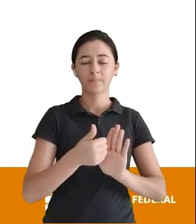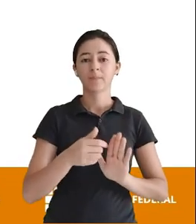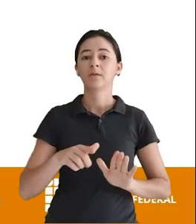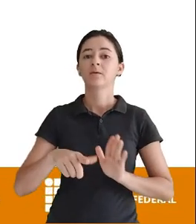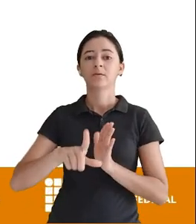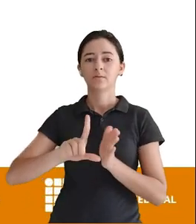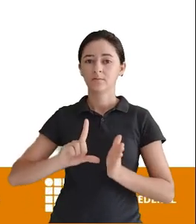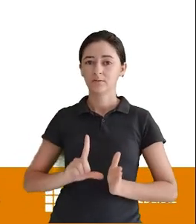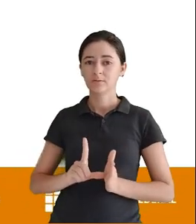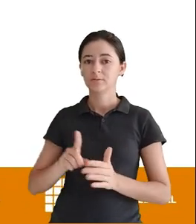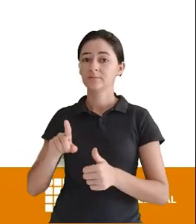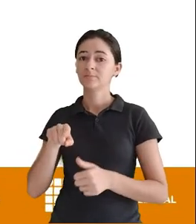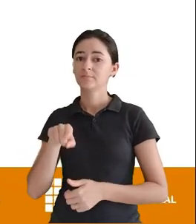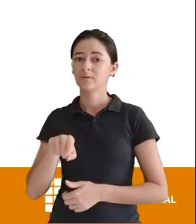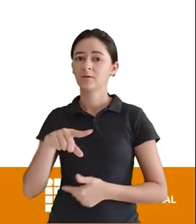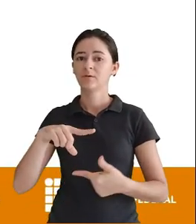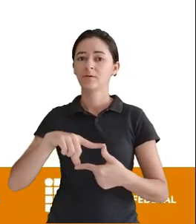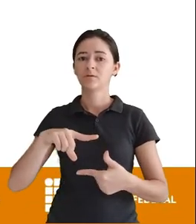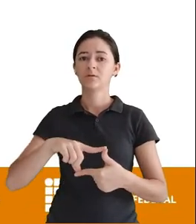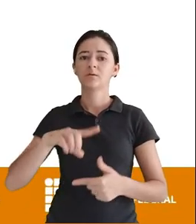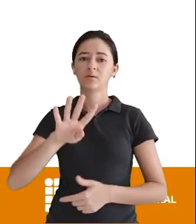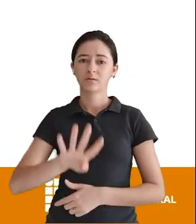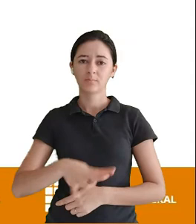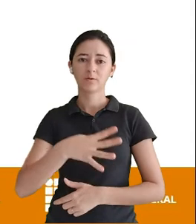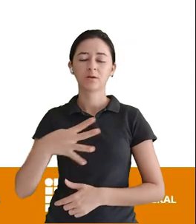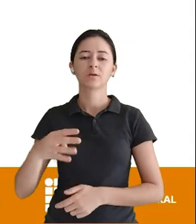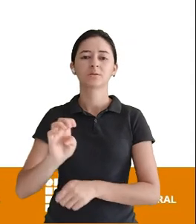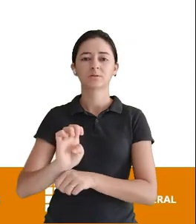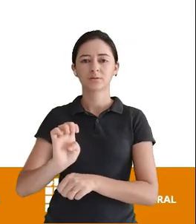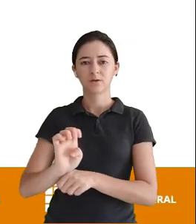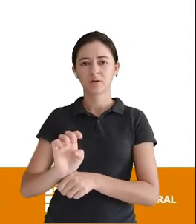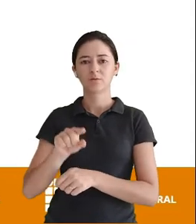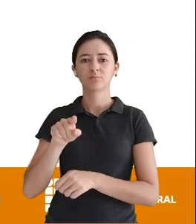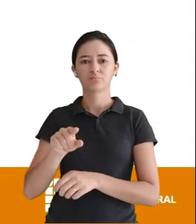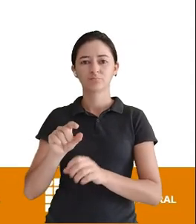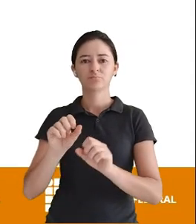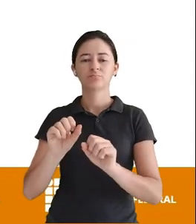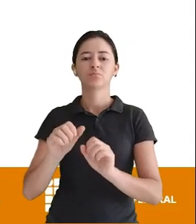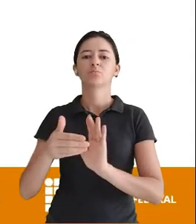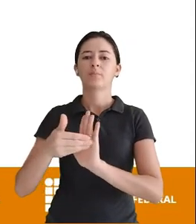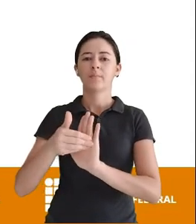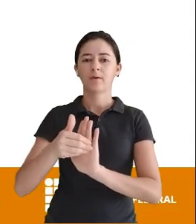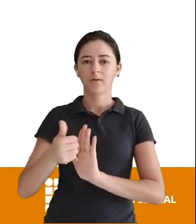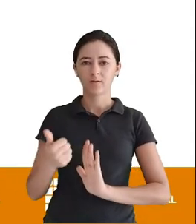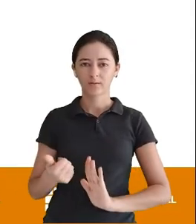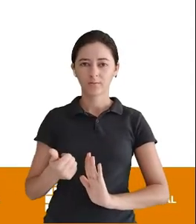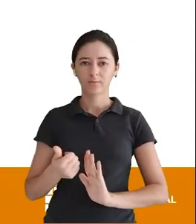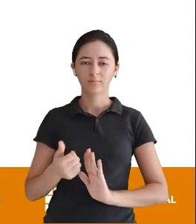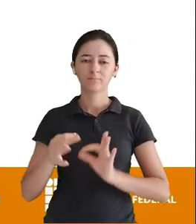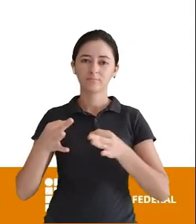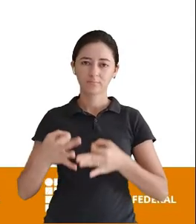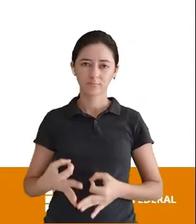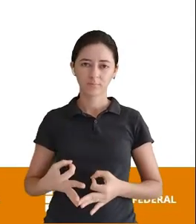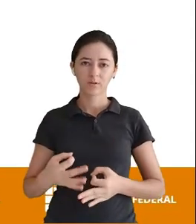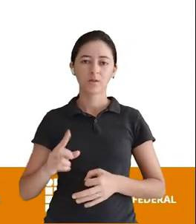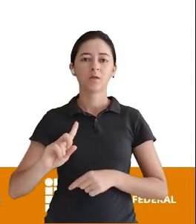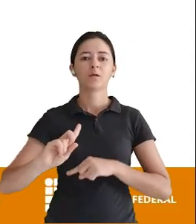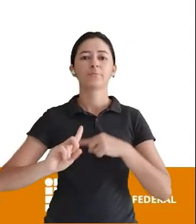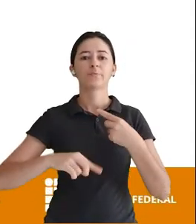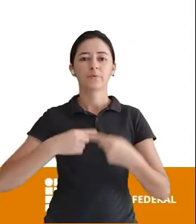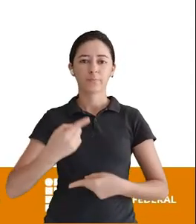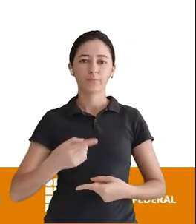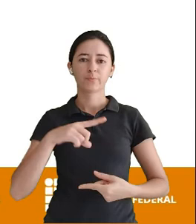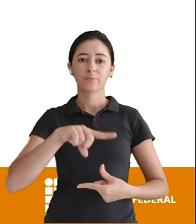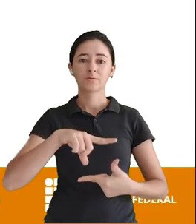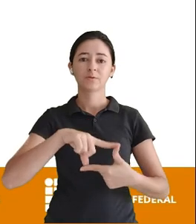que vir aqui E apagar A tabela estado Certo? E aí sim Depois eu apagaria A